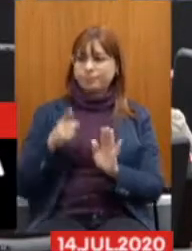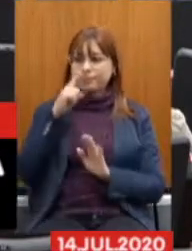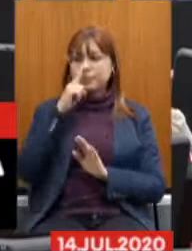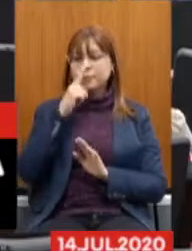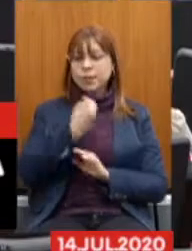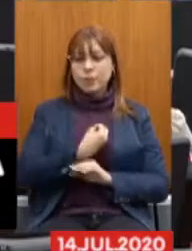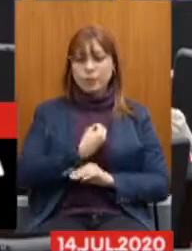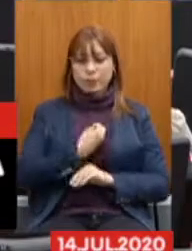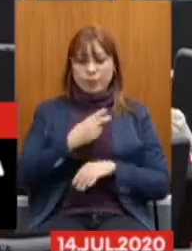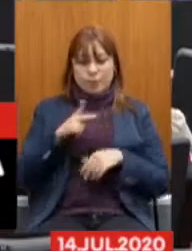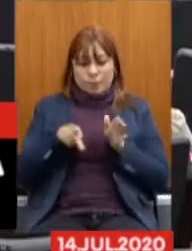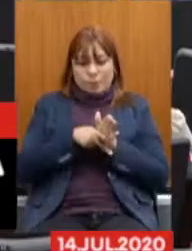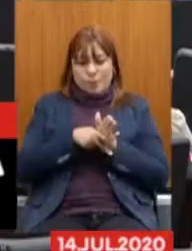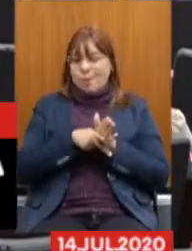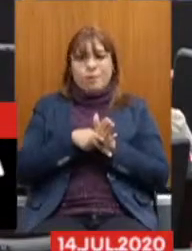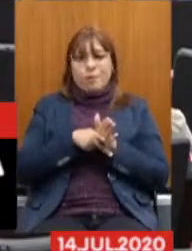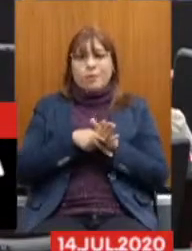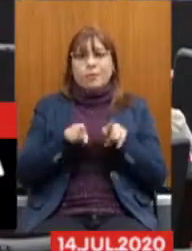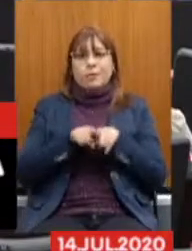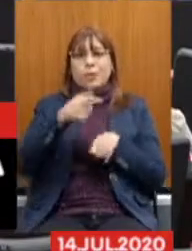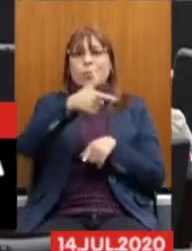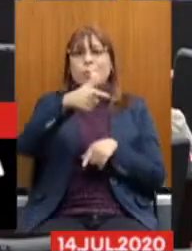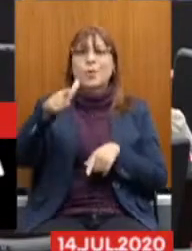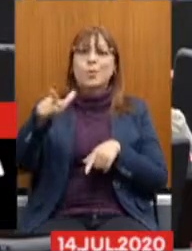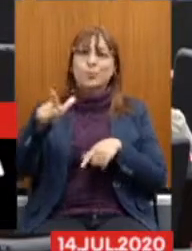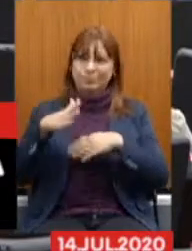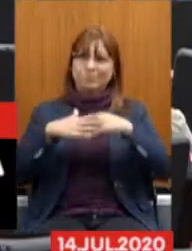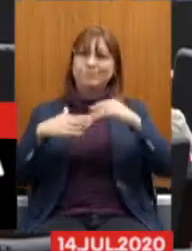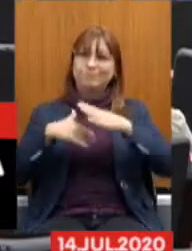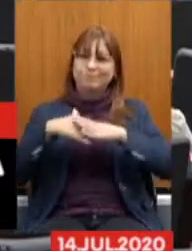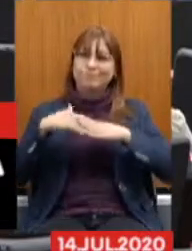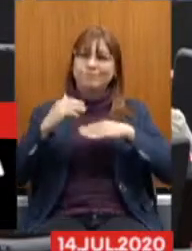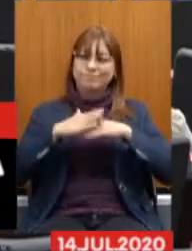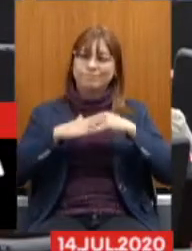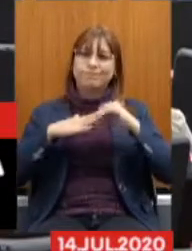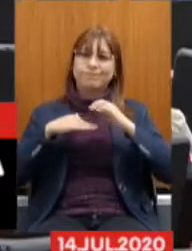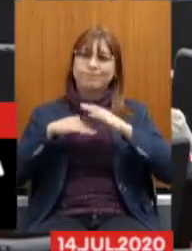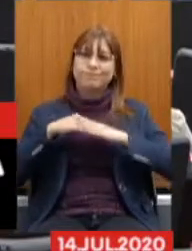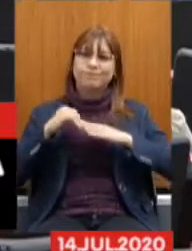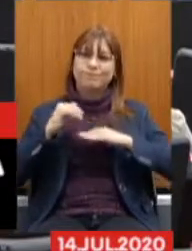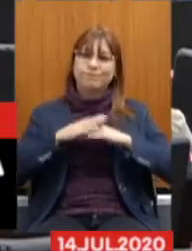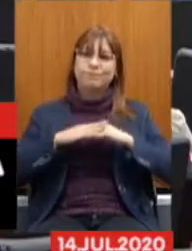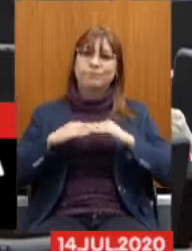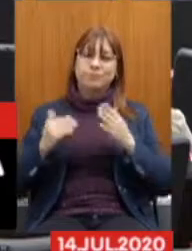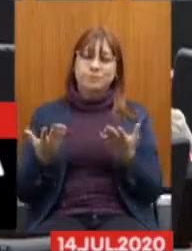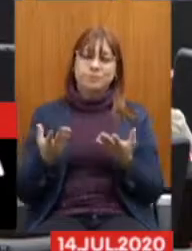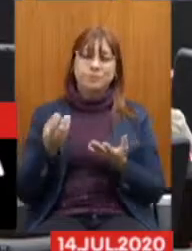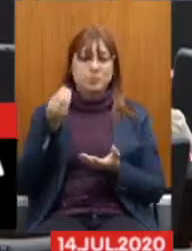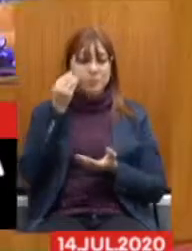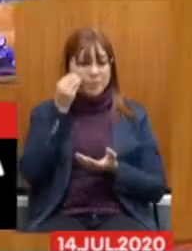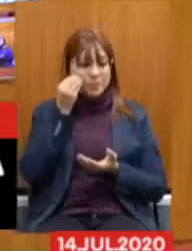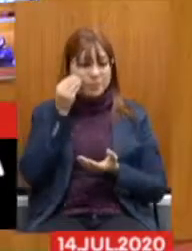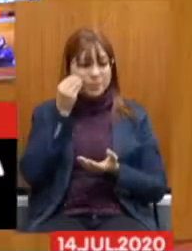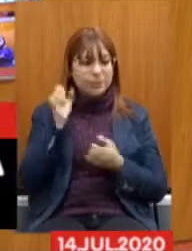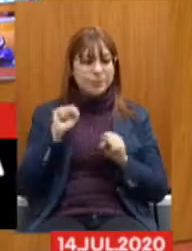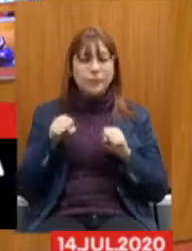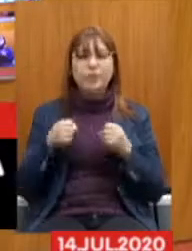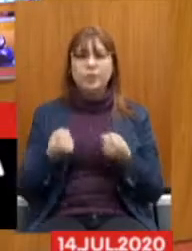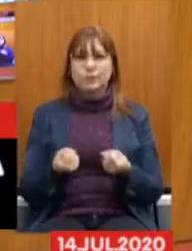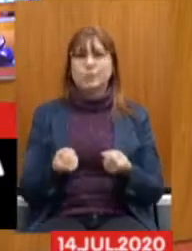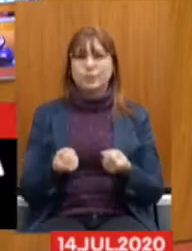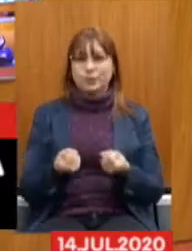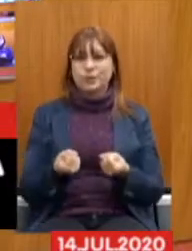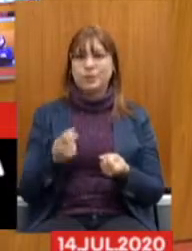Cumprimento O dos profissionais Que estão Combatendo Na linha de frente Profissionais da